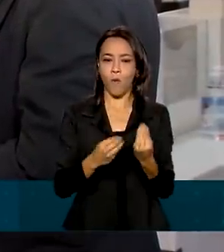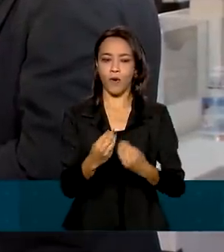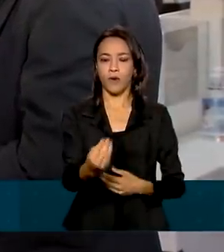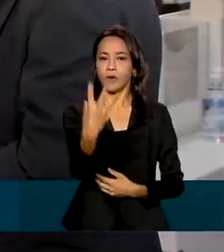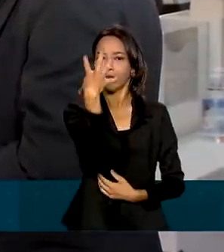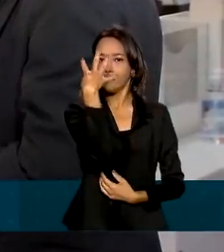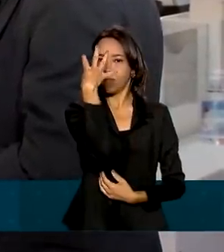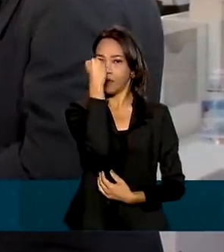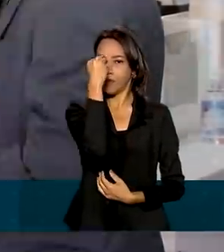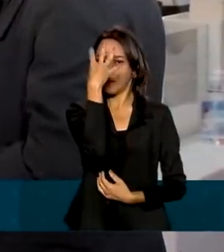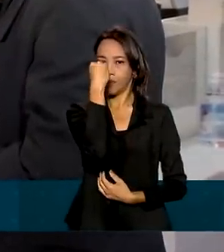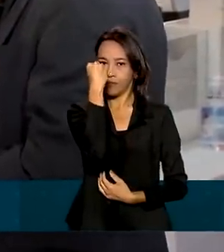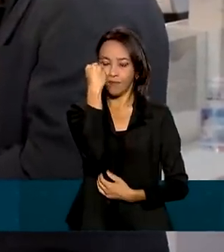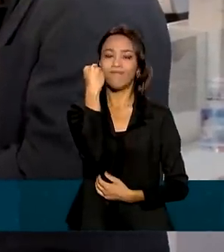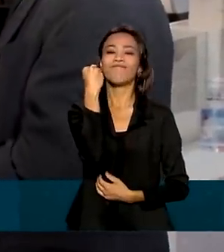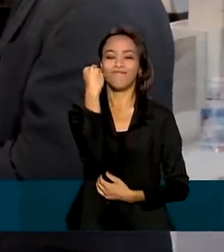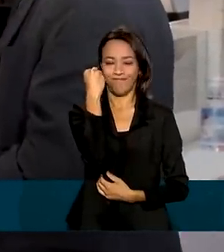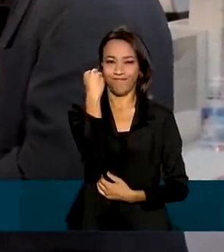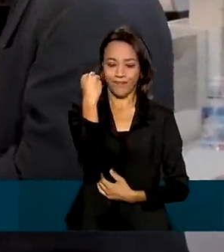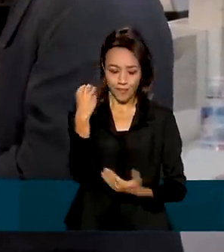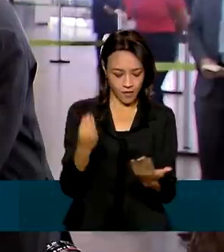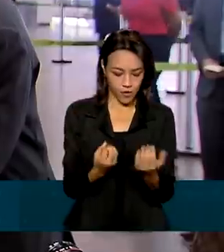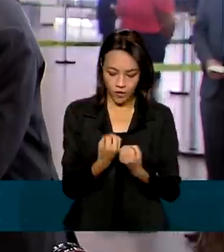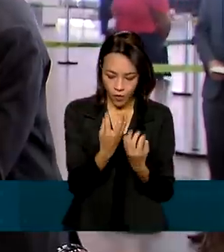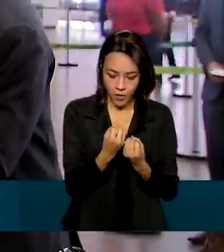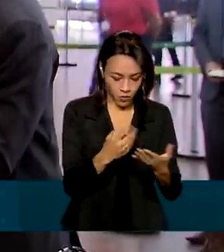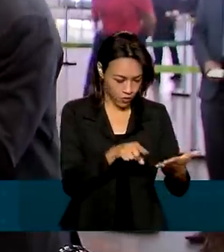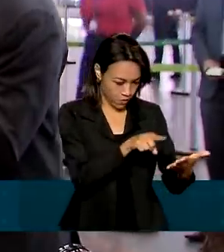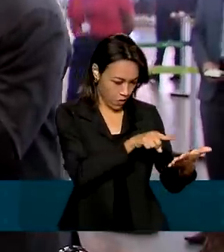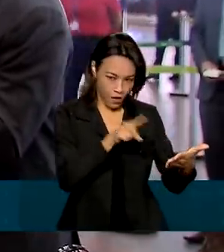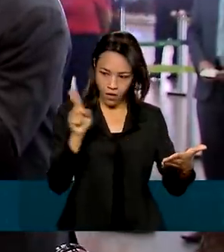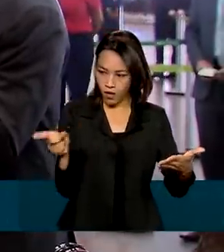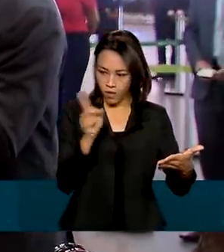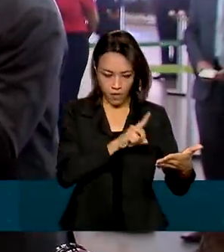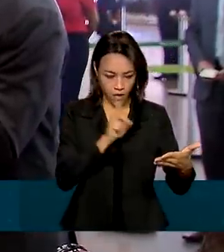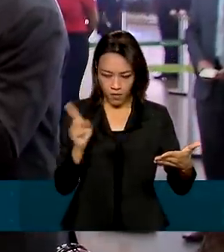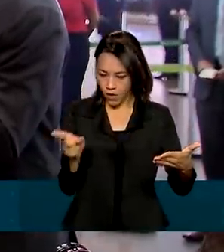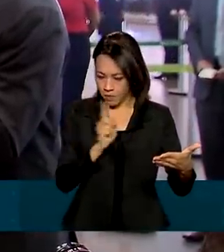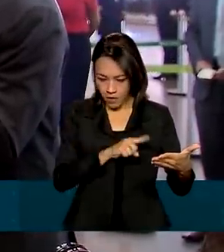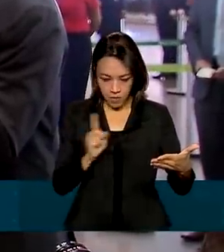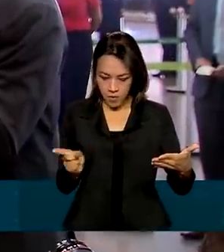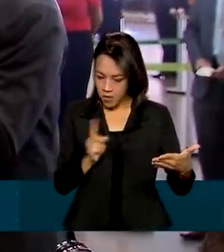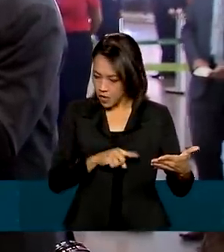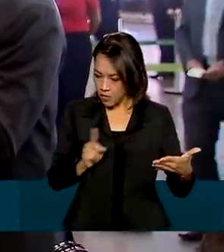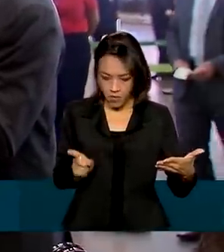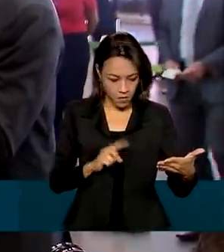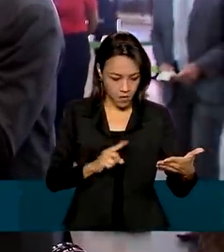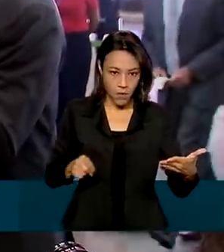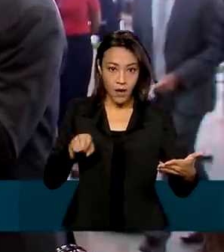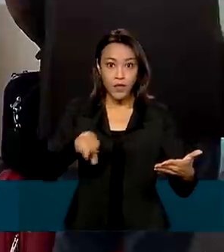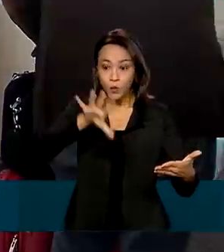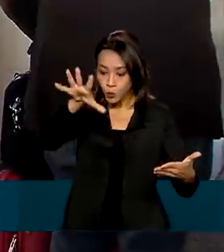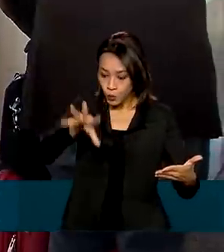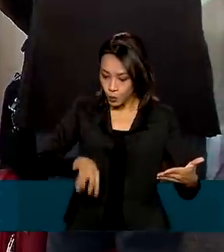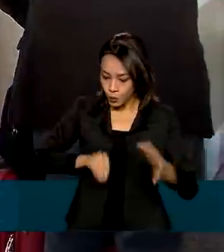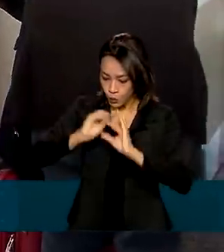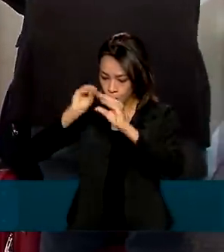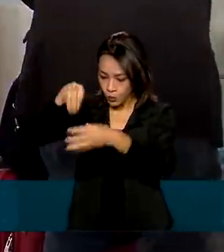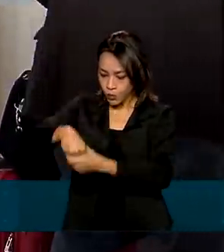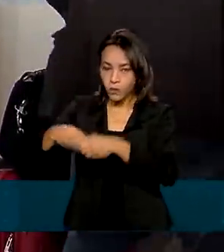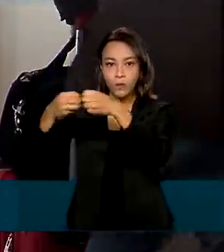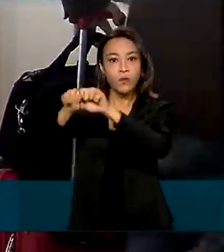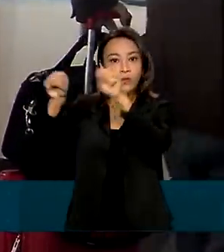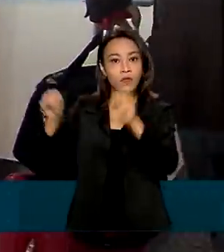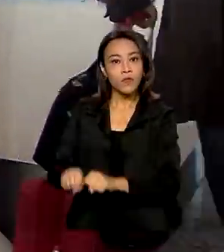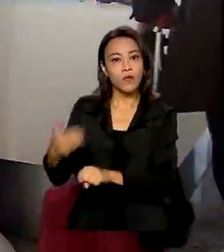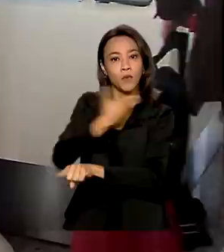biométrica, a foto e a confirmação dos dados, que são comparados com informações da base de dados do governo federal. Depois de fazer